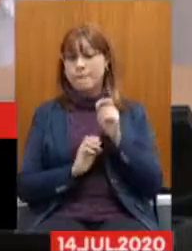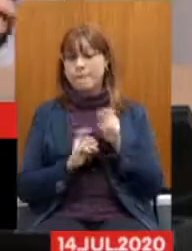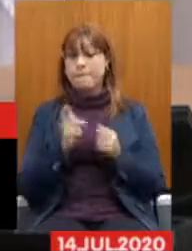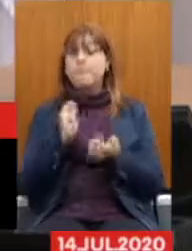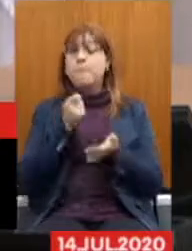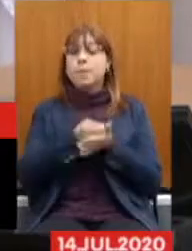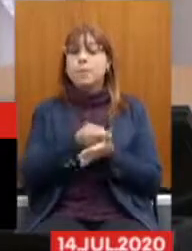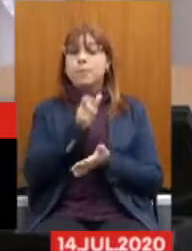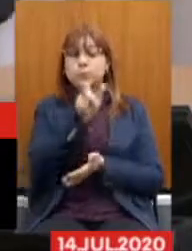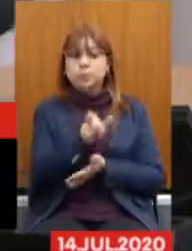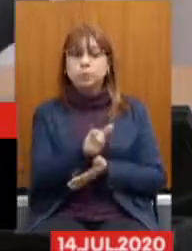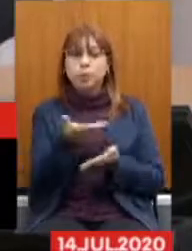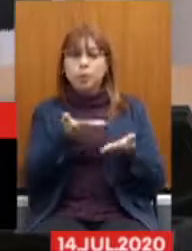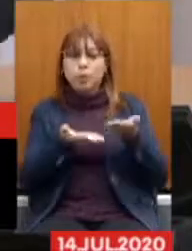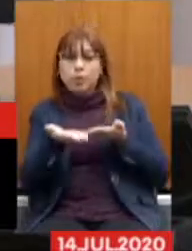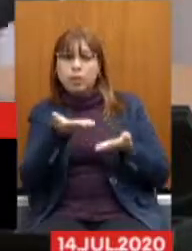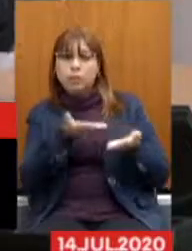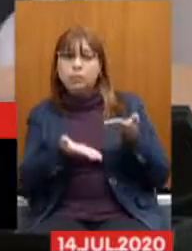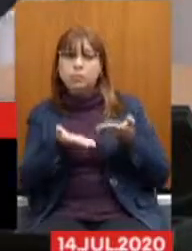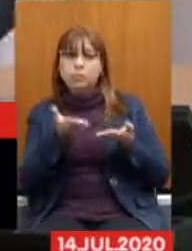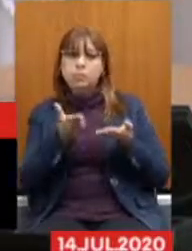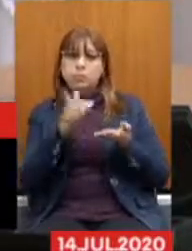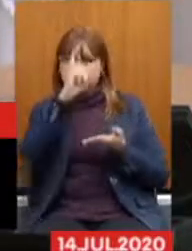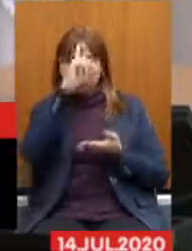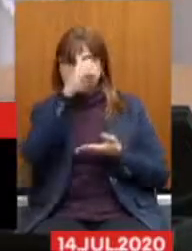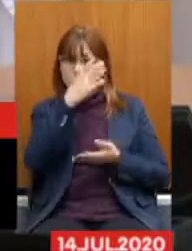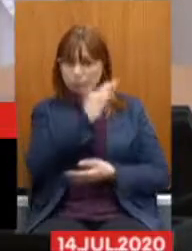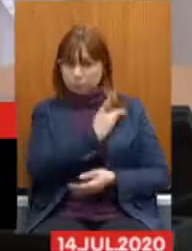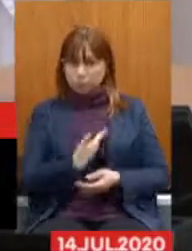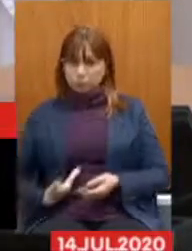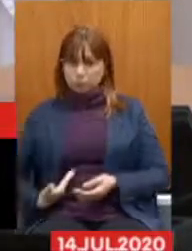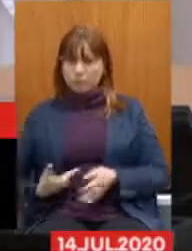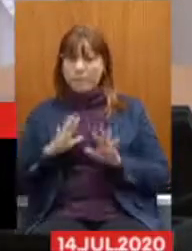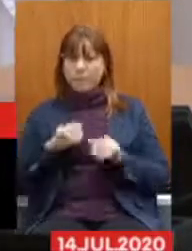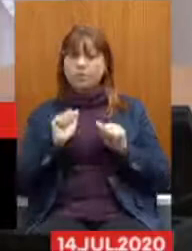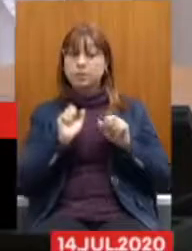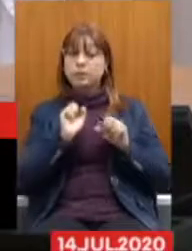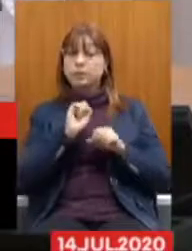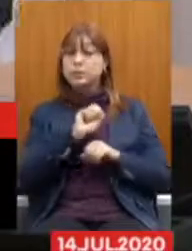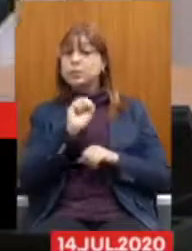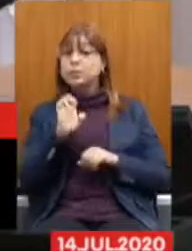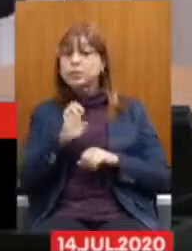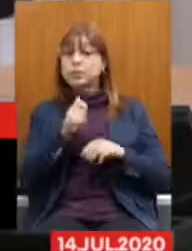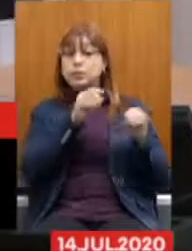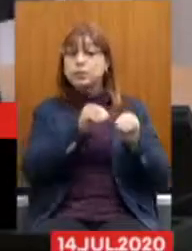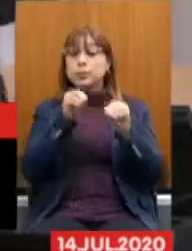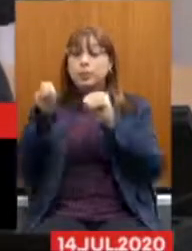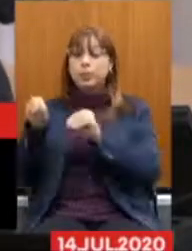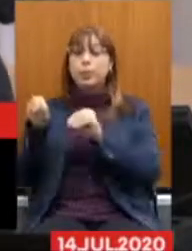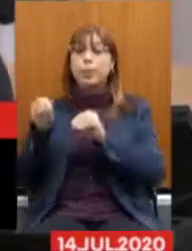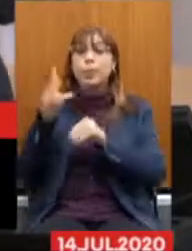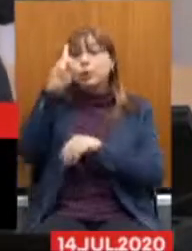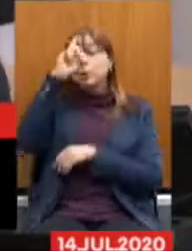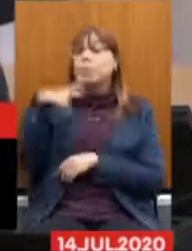público para uma pessoa que, for necessário, ser deslocada para um hospital privado.